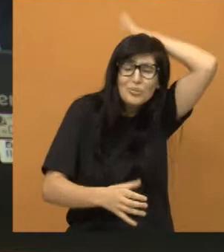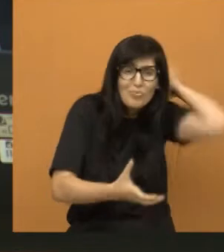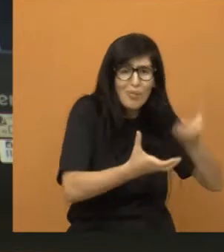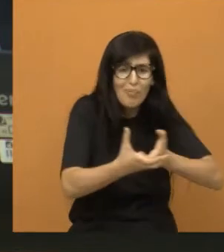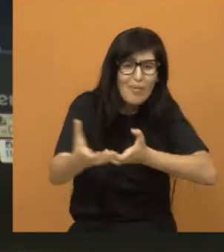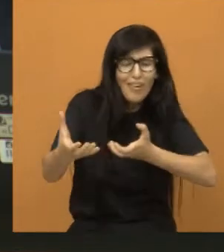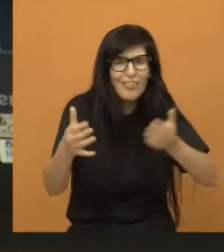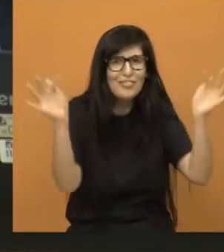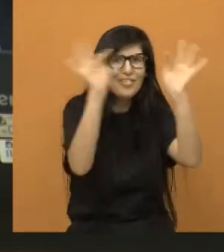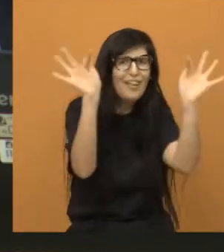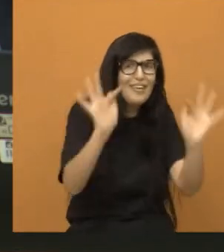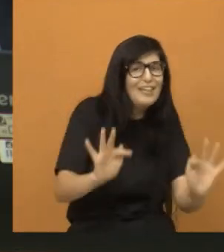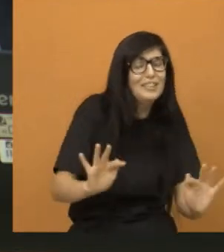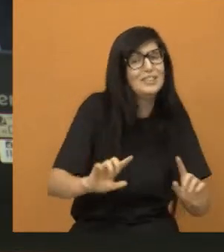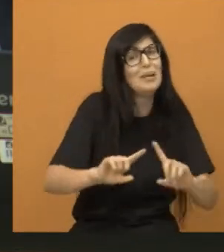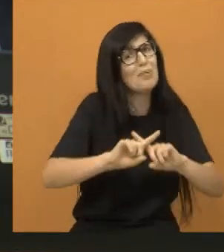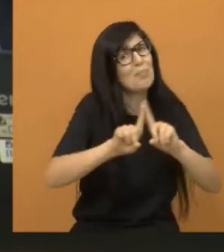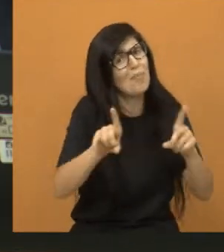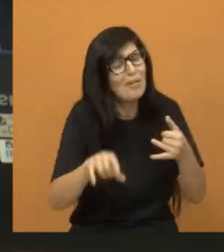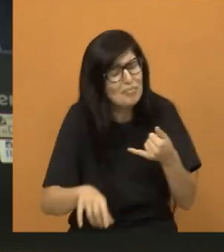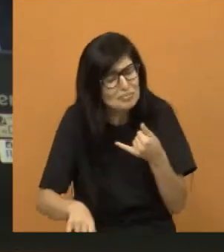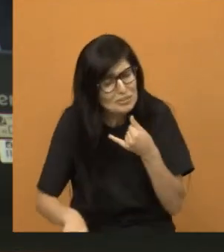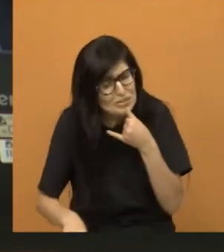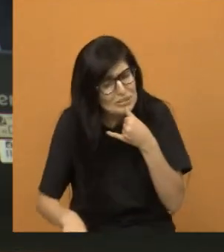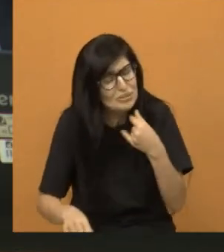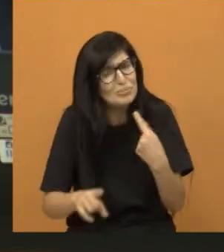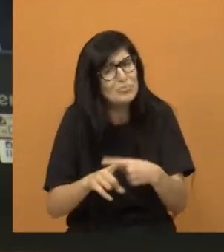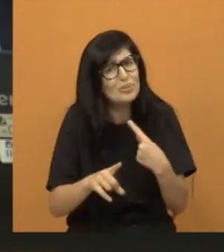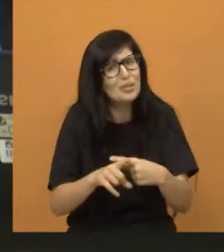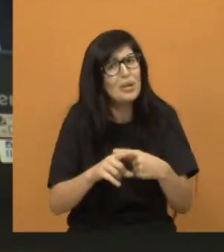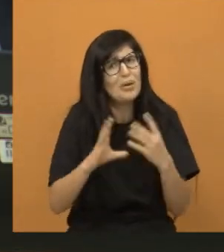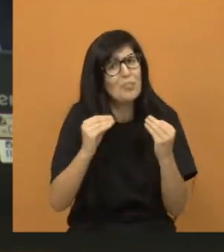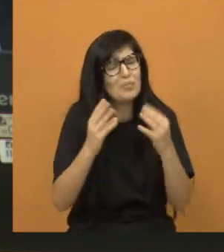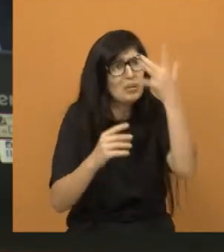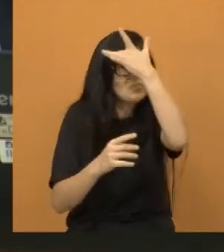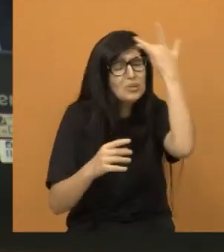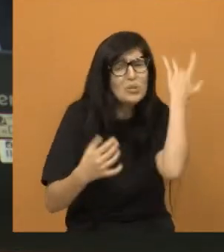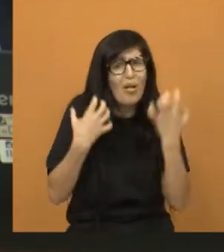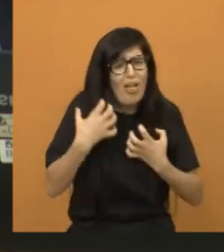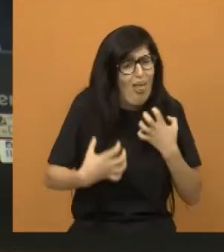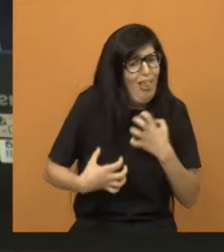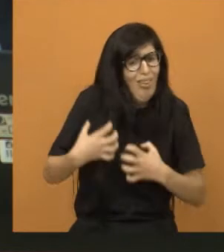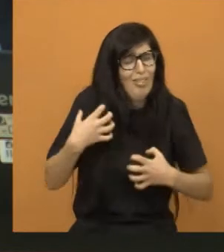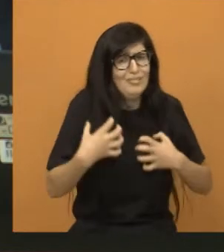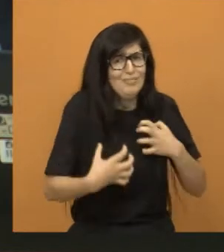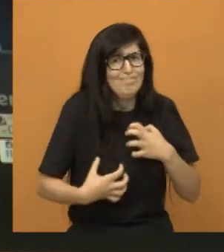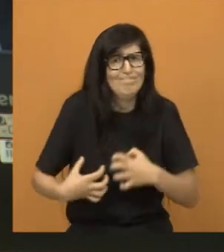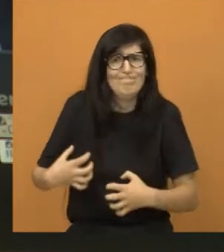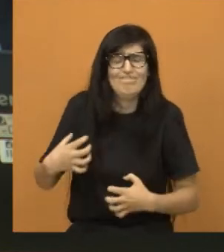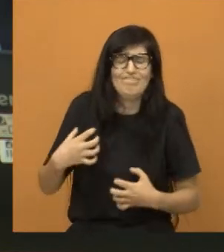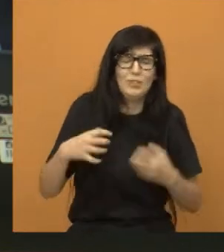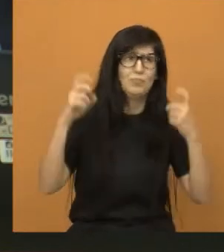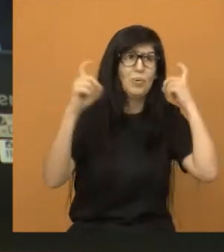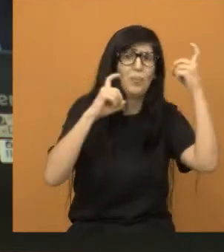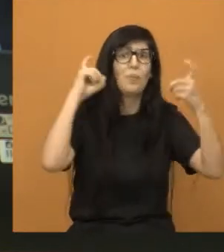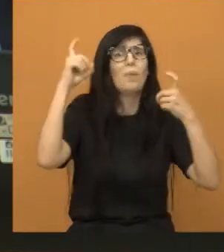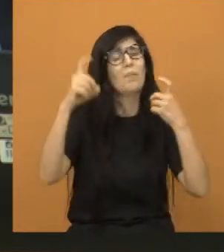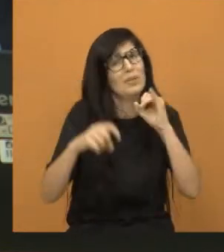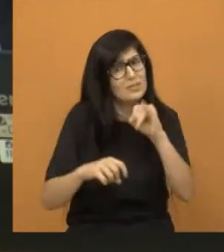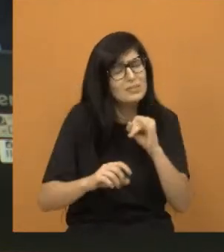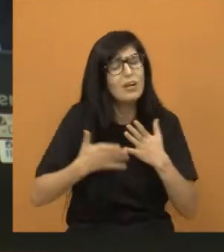e foi realmente um temporal que apavorou toda a cidade, não é? E é que a gente se sordaliza